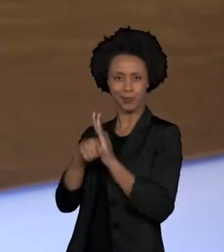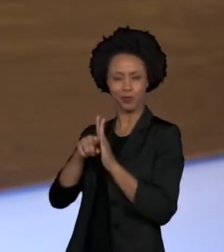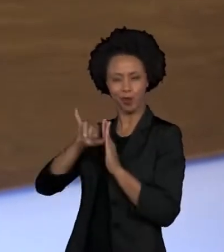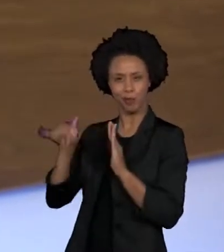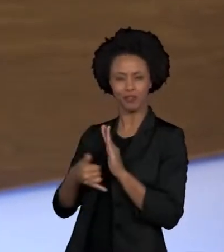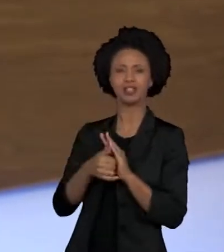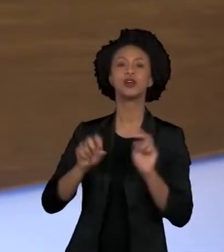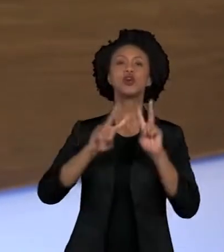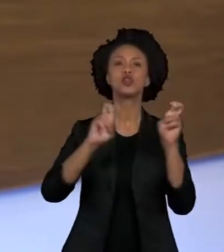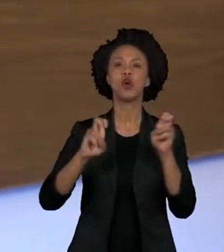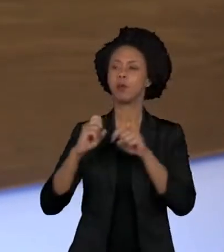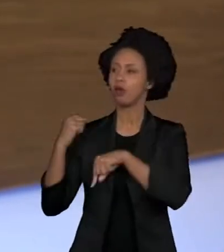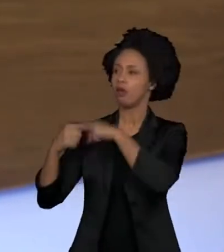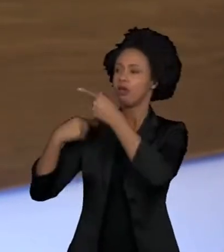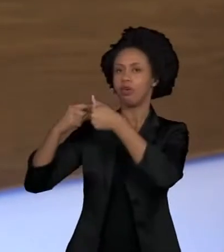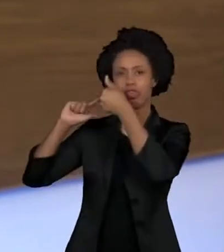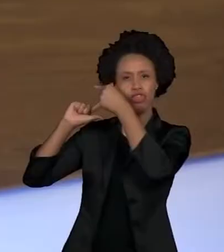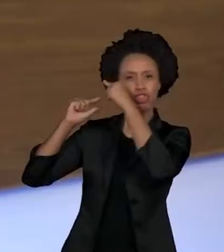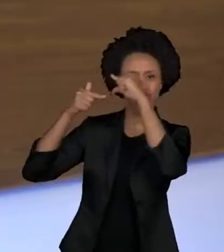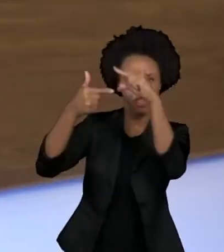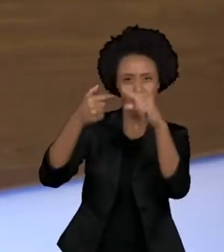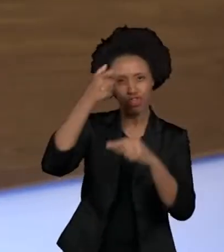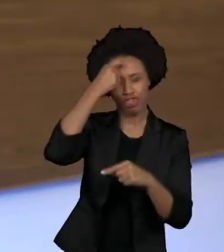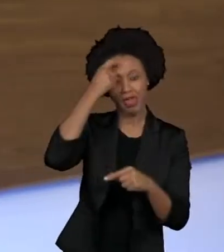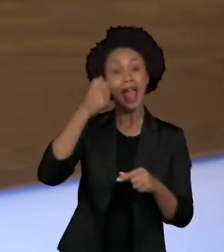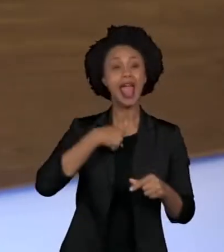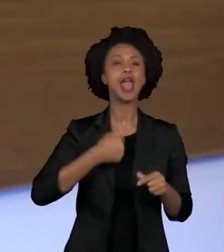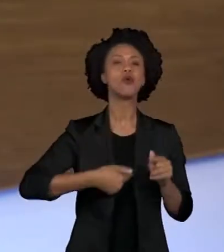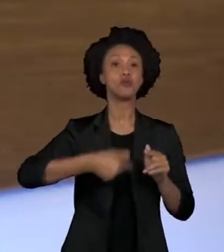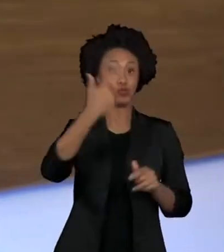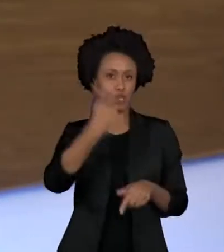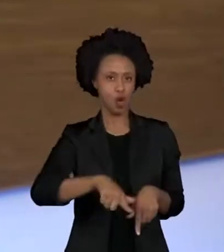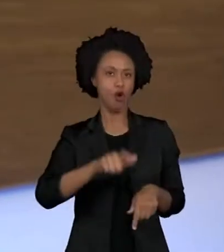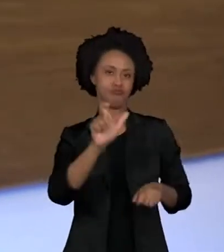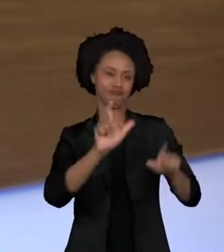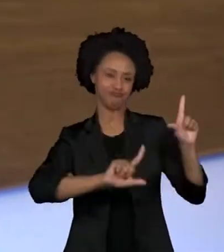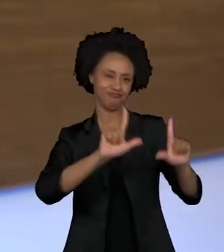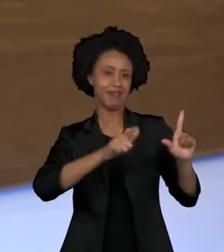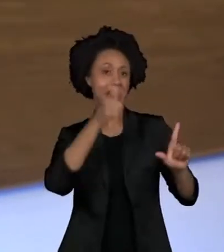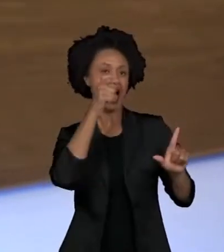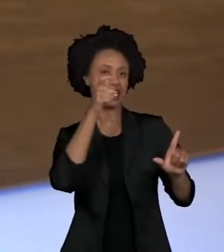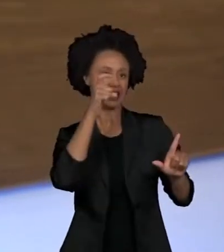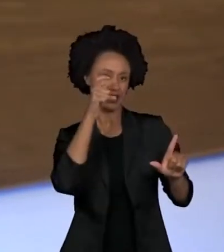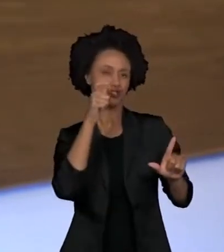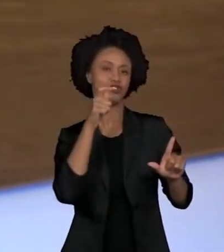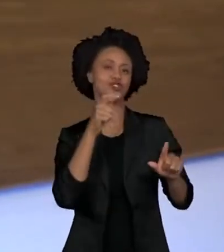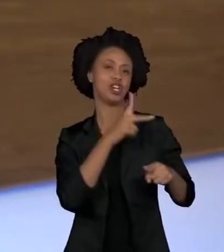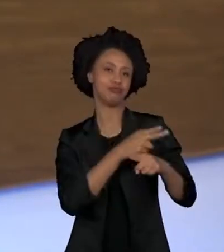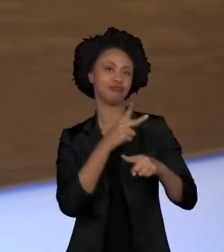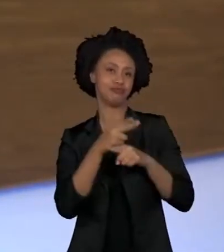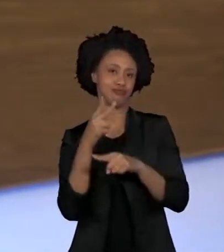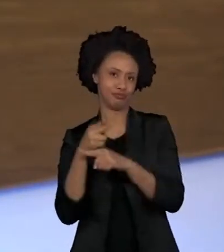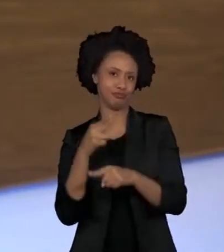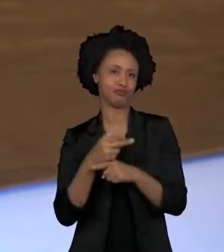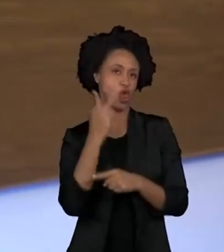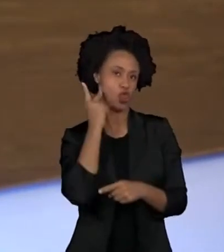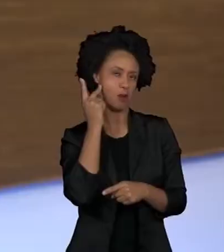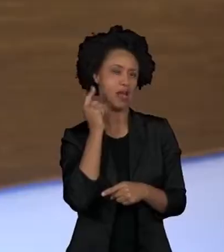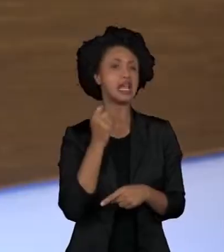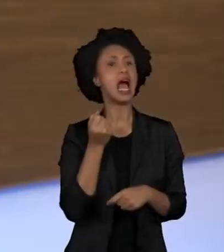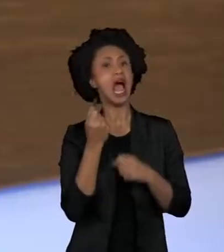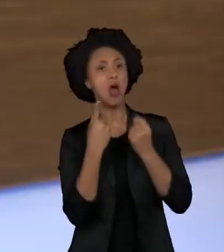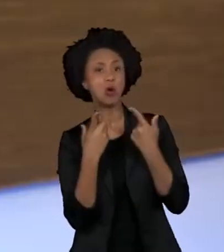o encareitamento. Eu revi alguns episódios de Os Normais, muitos deles envelheceram muito bem. Pouquíssimos não